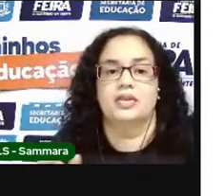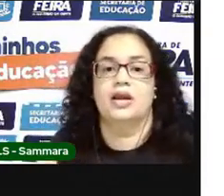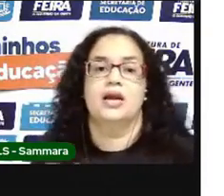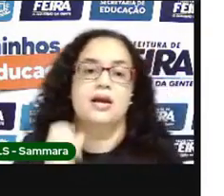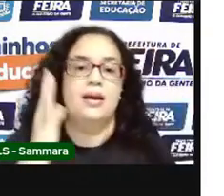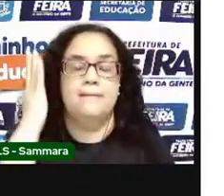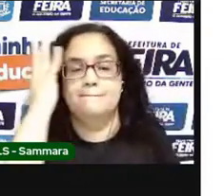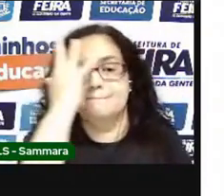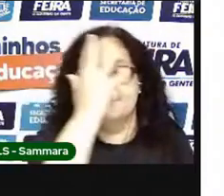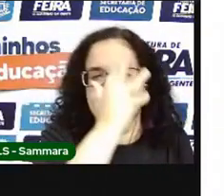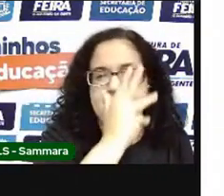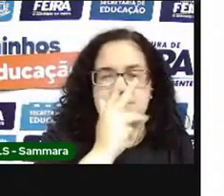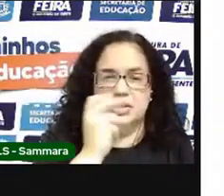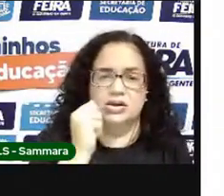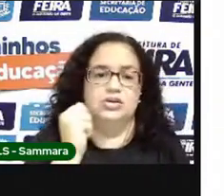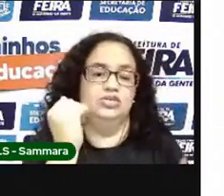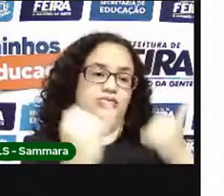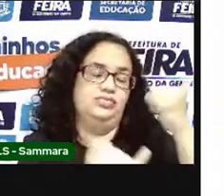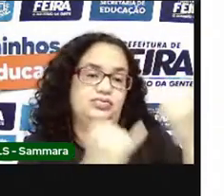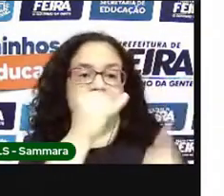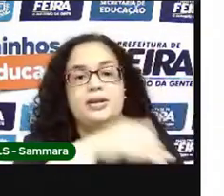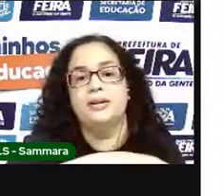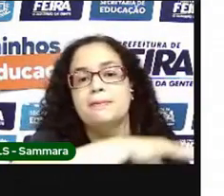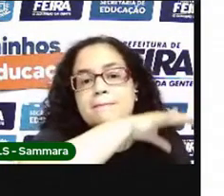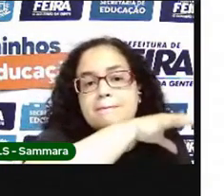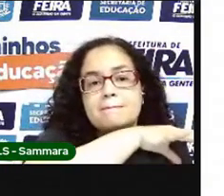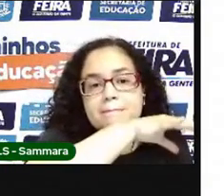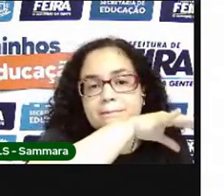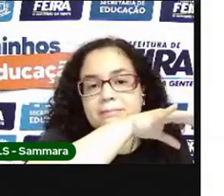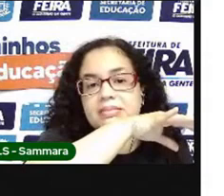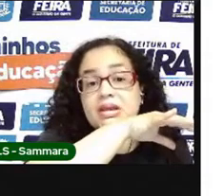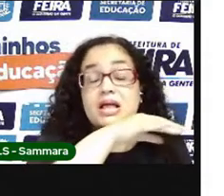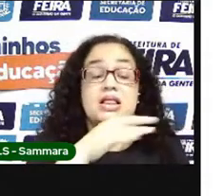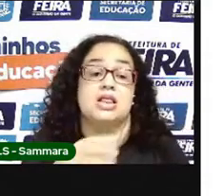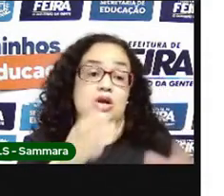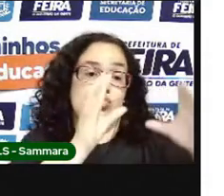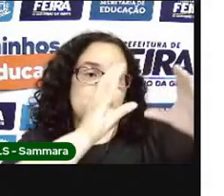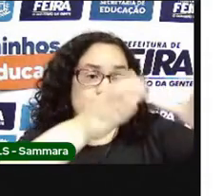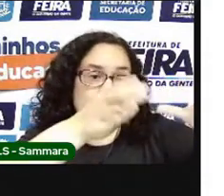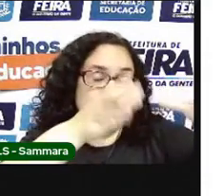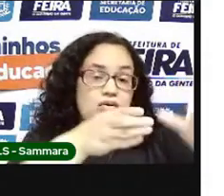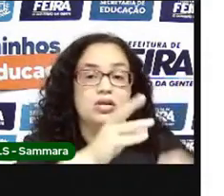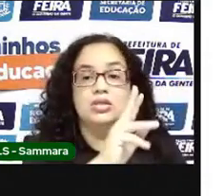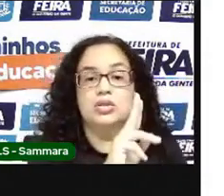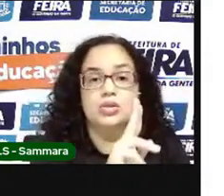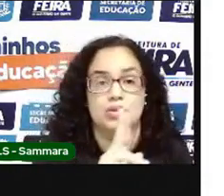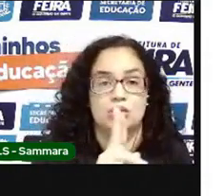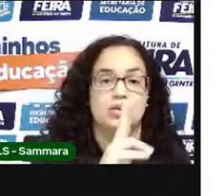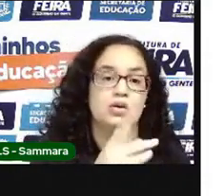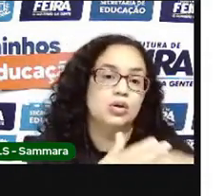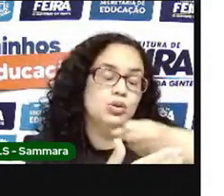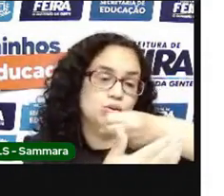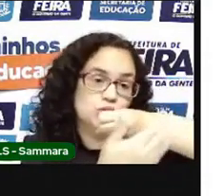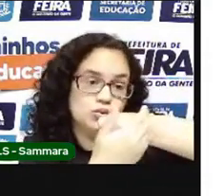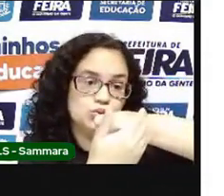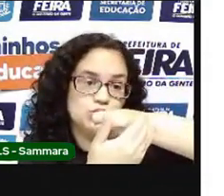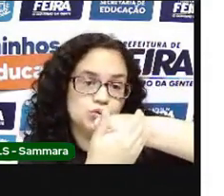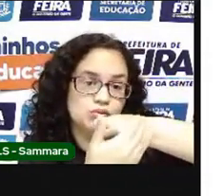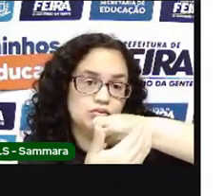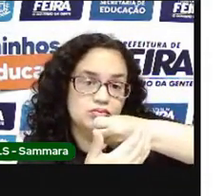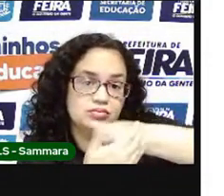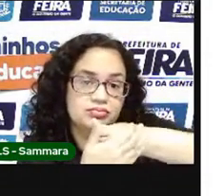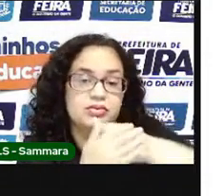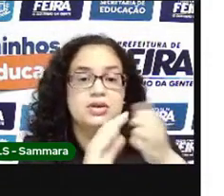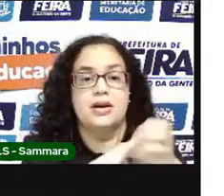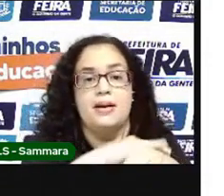capricho desse brinquedo que é bicho. Tatu bola é o nome dele. Esconde todo embolado na sua